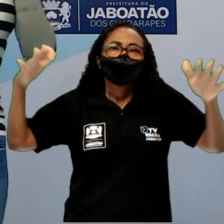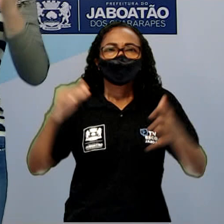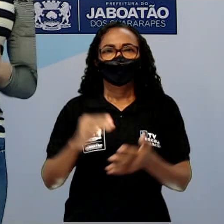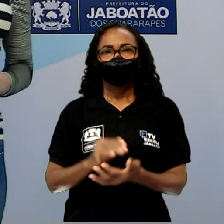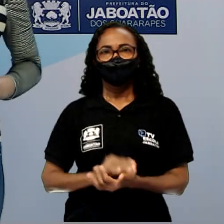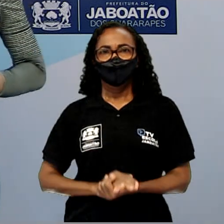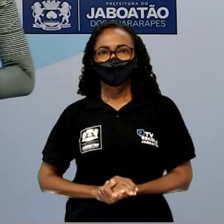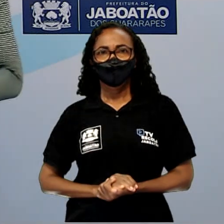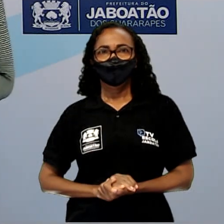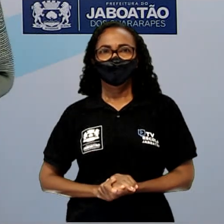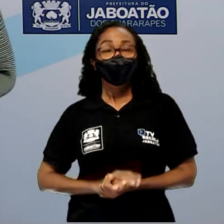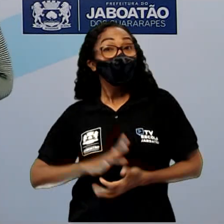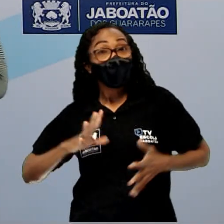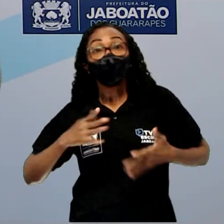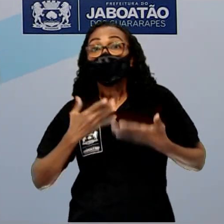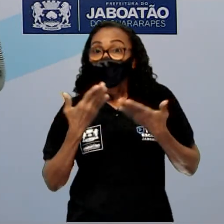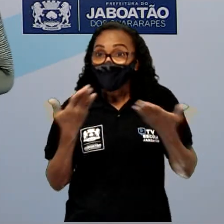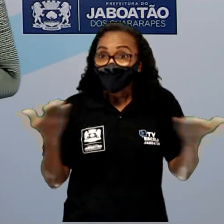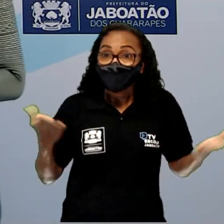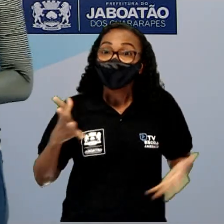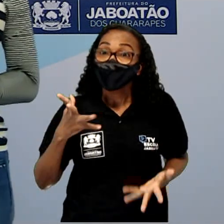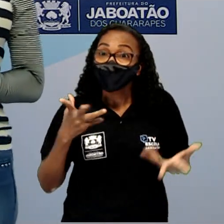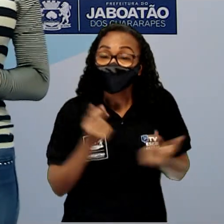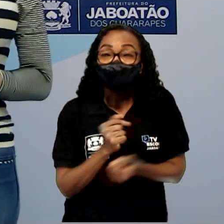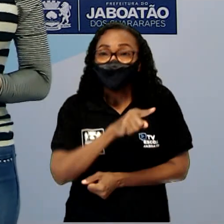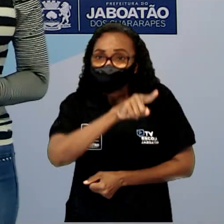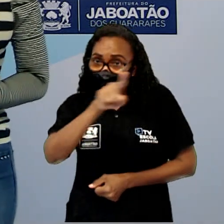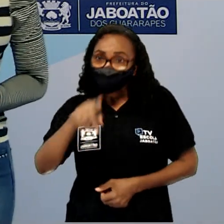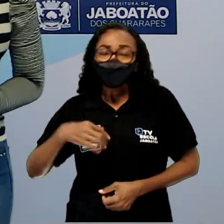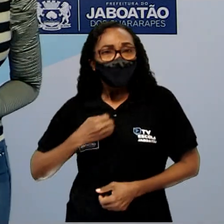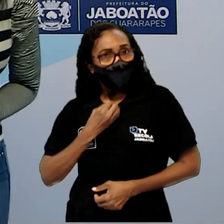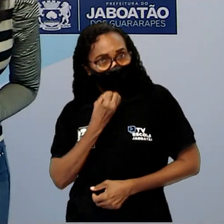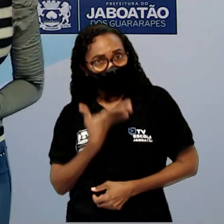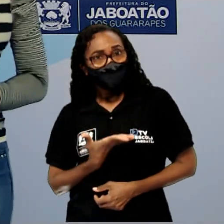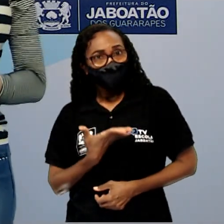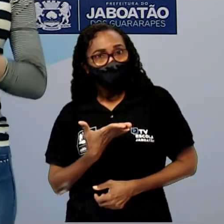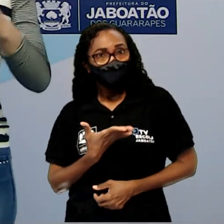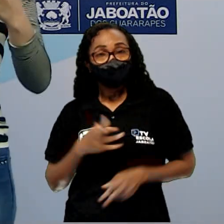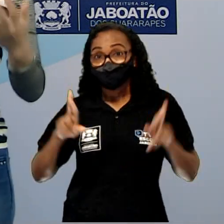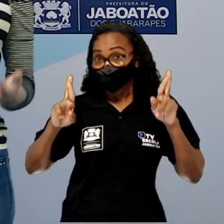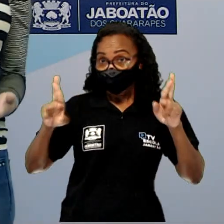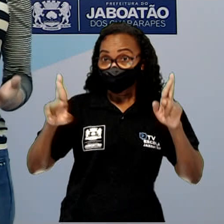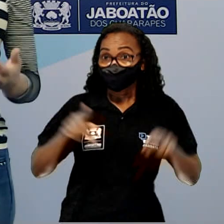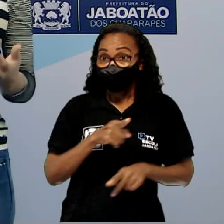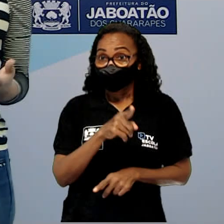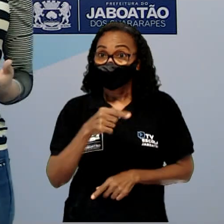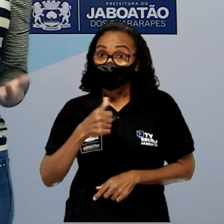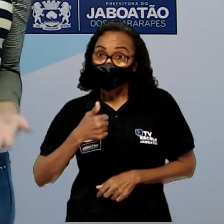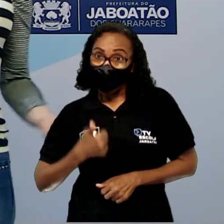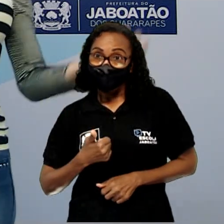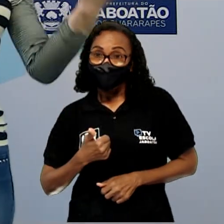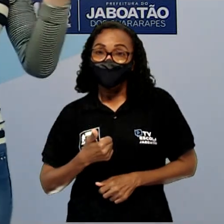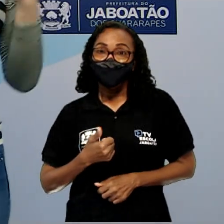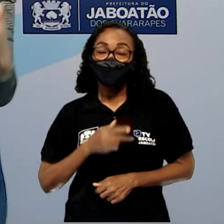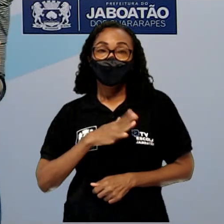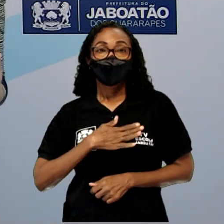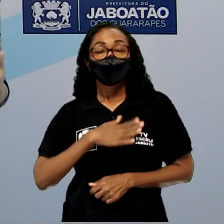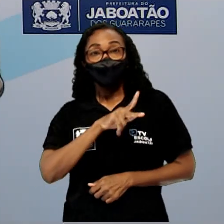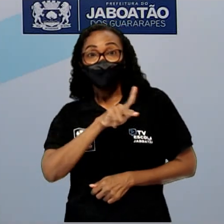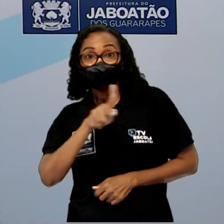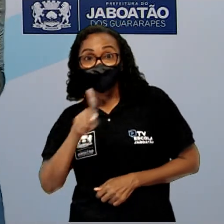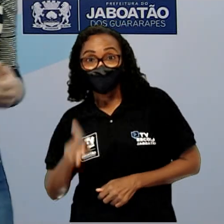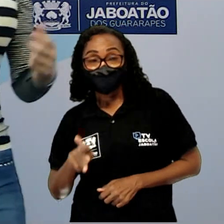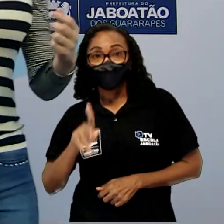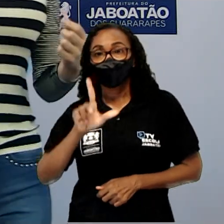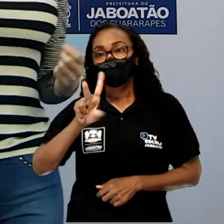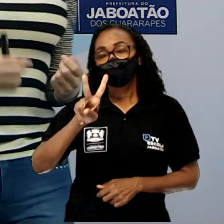Olá a todos, como é que vocês estão? Espero que estejam todos muito bem. Meu nome é Vanessa Lóio e como vocês já